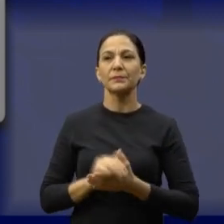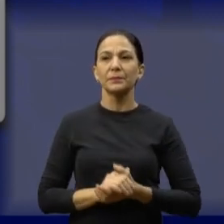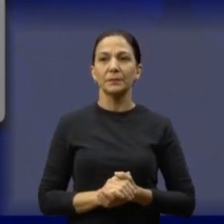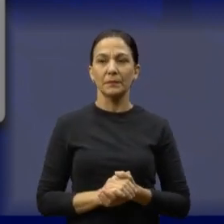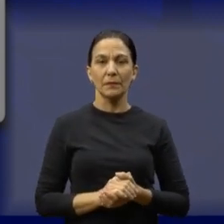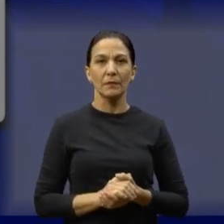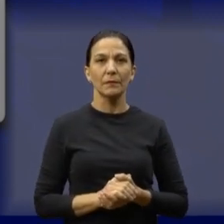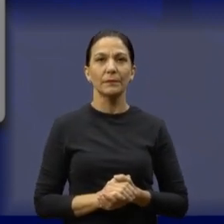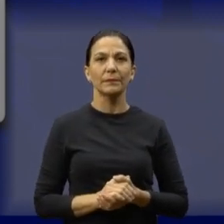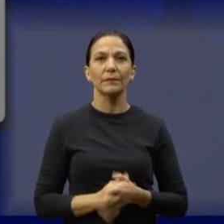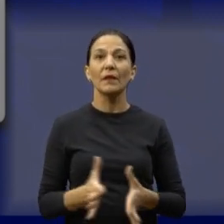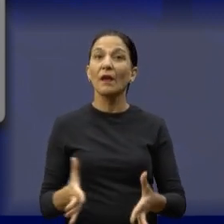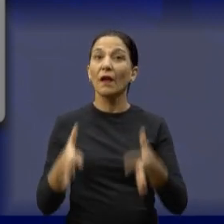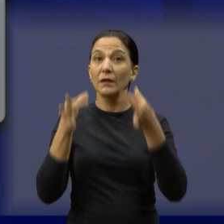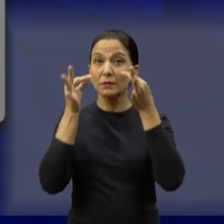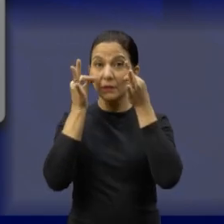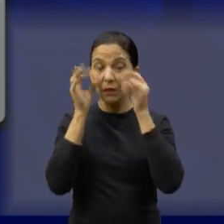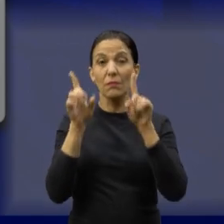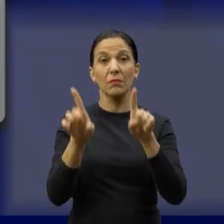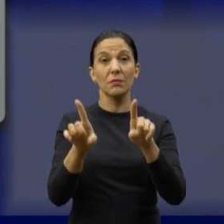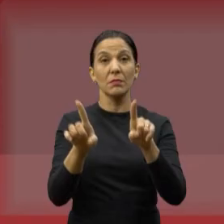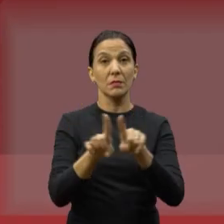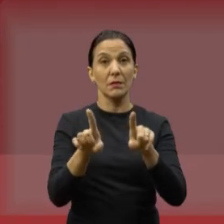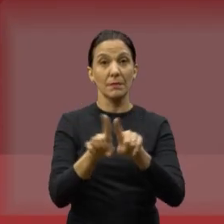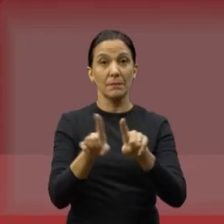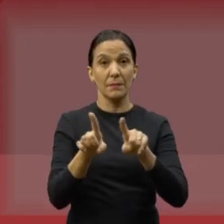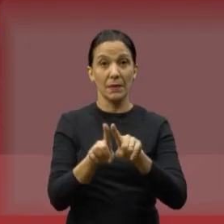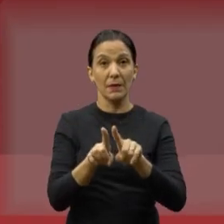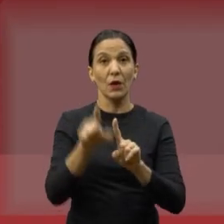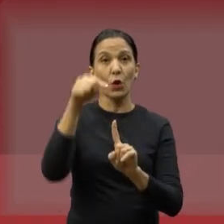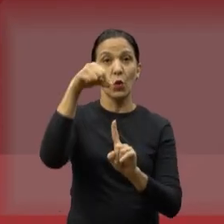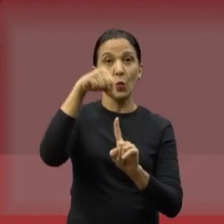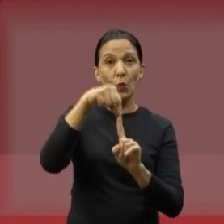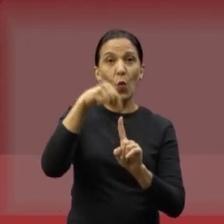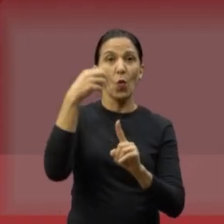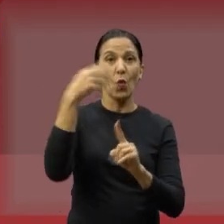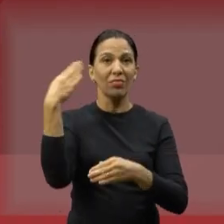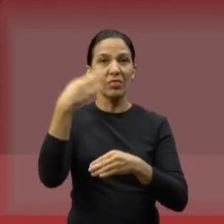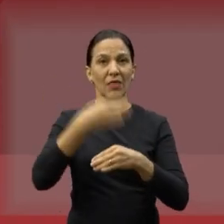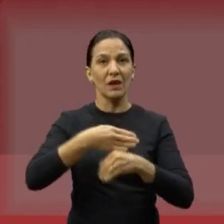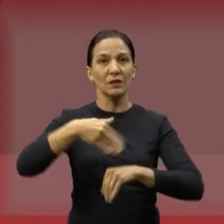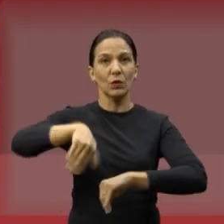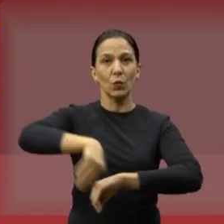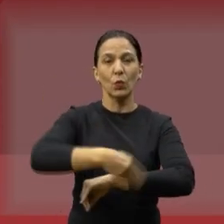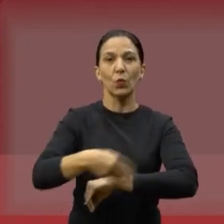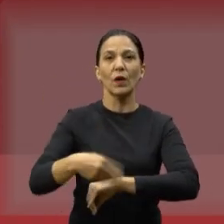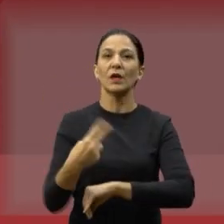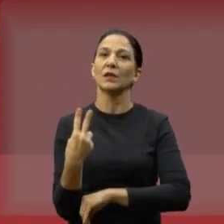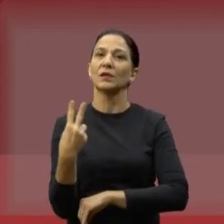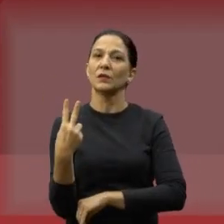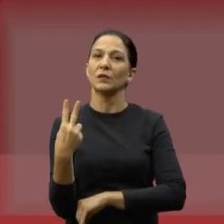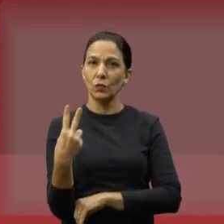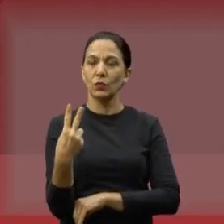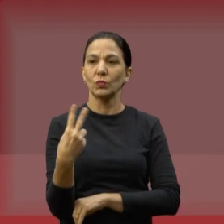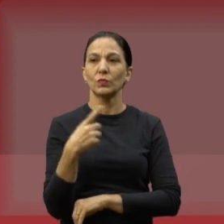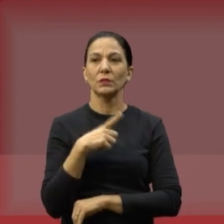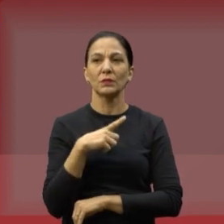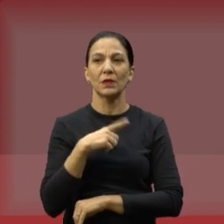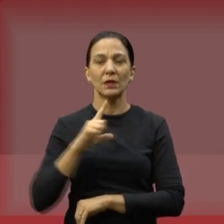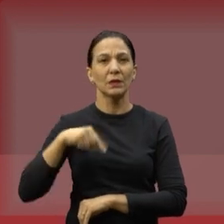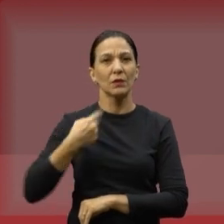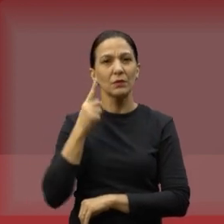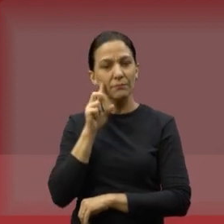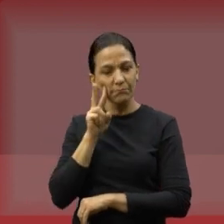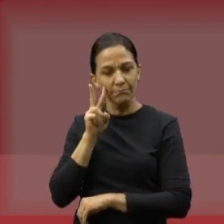Eu queria chamar a atenção para aquele ponto de táxi que fica ali na Rua 2, a esquina Coabento de Abreu. Nós estivemos